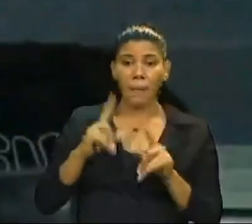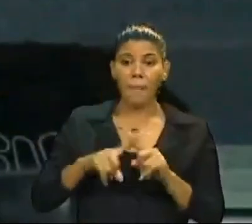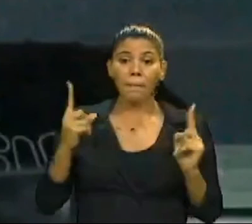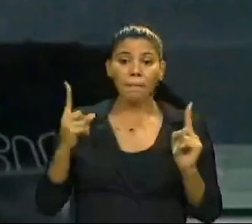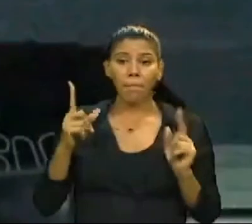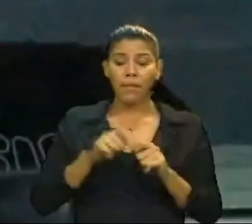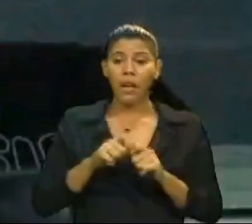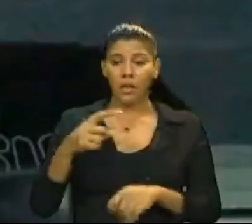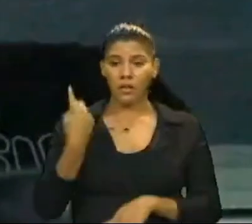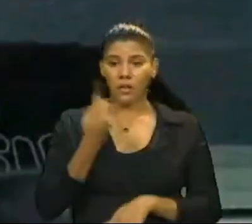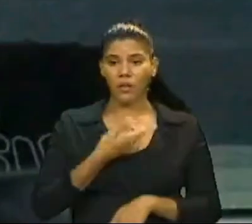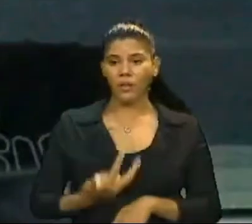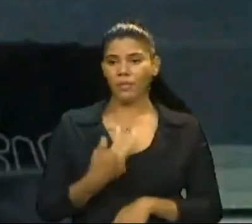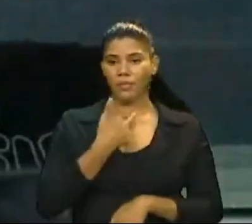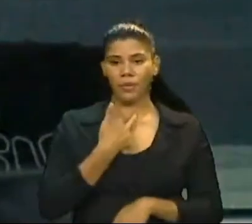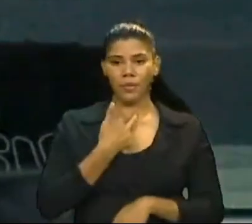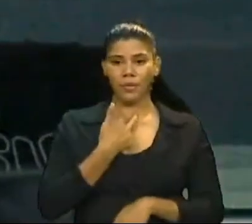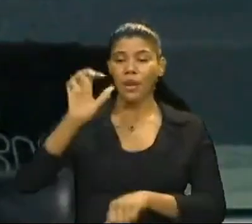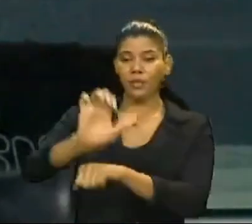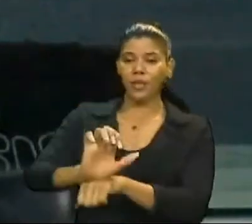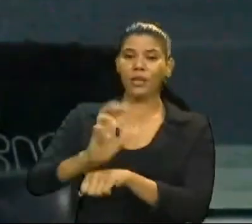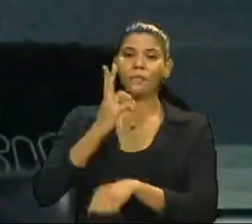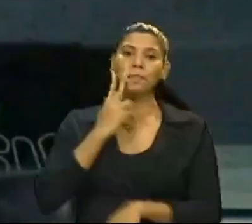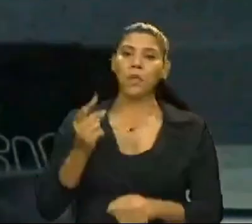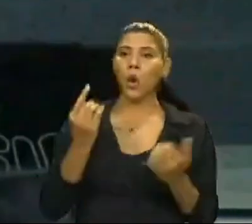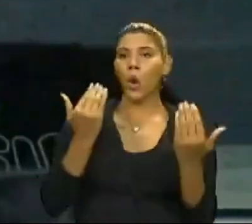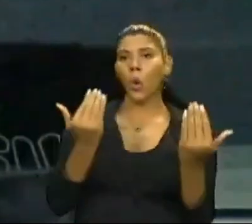Mas nós não podemos pegar o Estado do Ceará e fazer uma comparação.